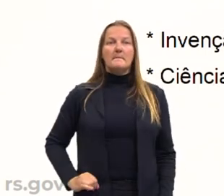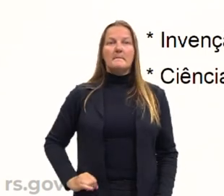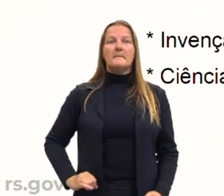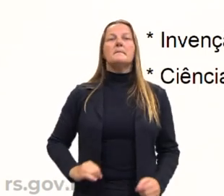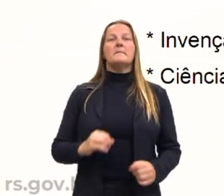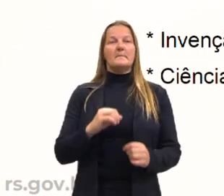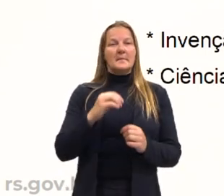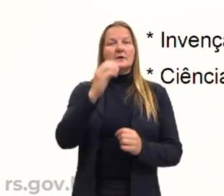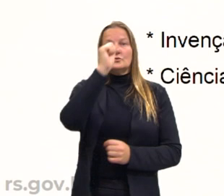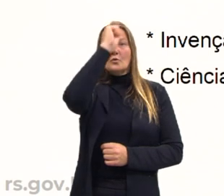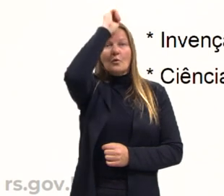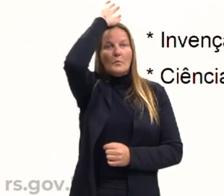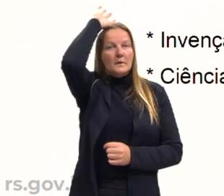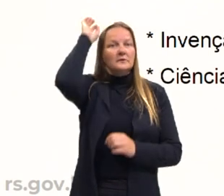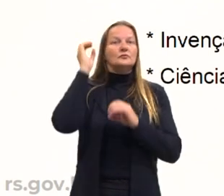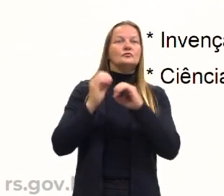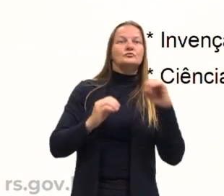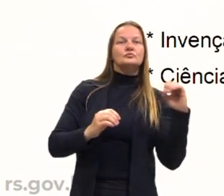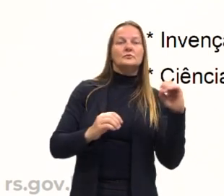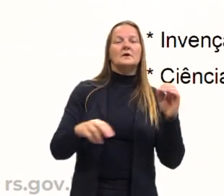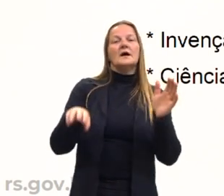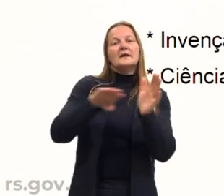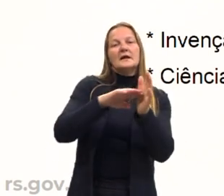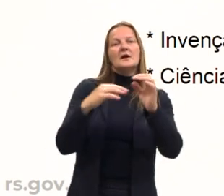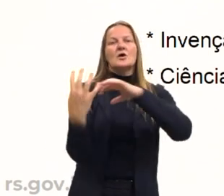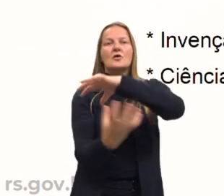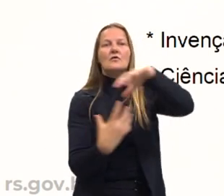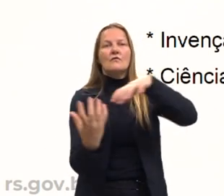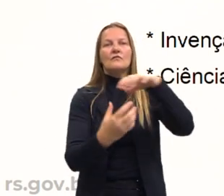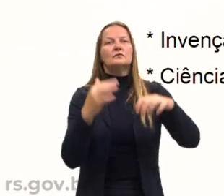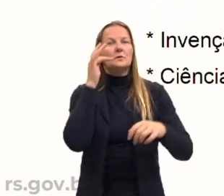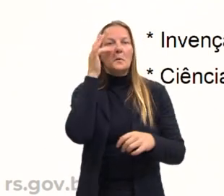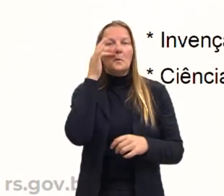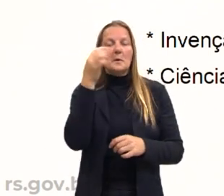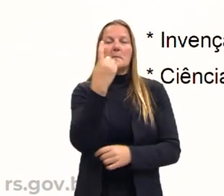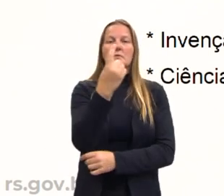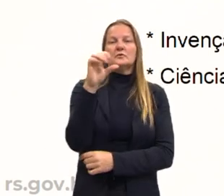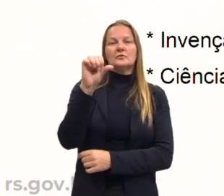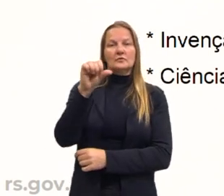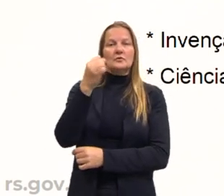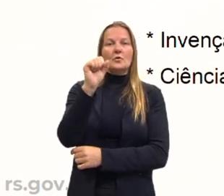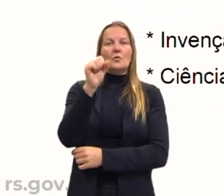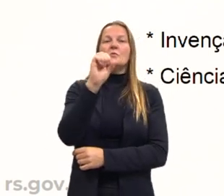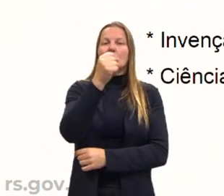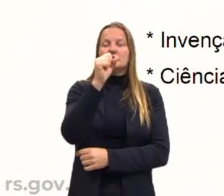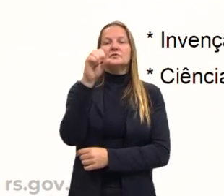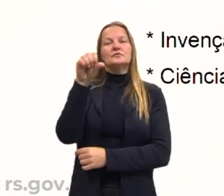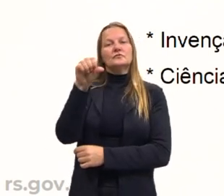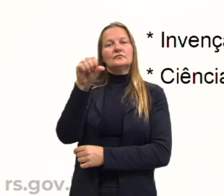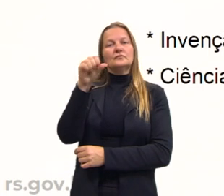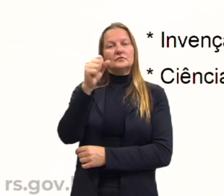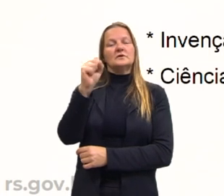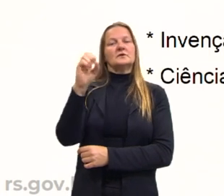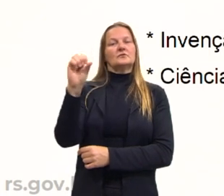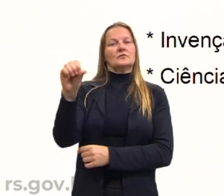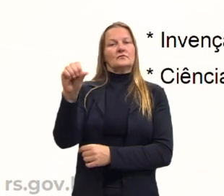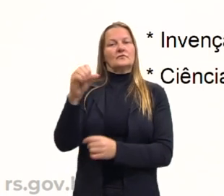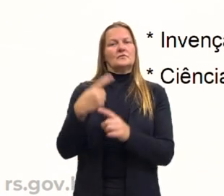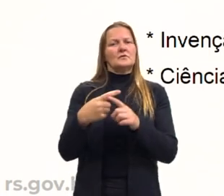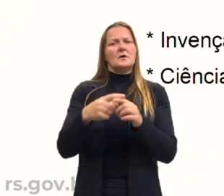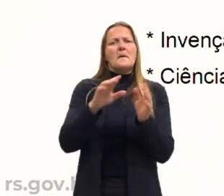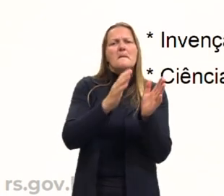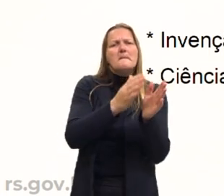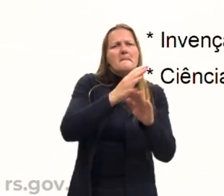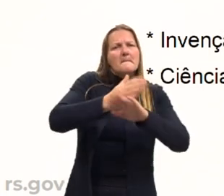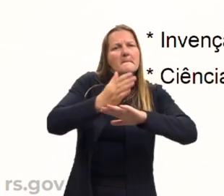Oriente, e até a Revolução Francesa, 1789. Esse corresponde ao período moderno. Sempre lembrando que esses